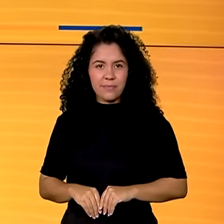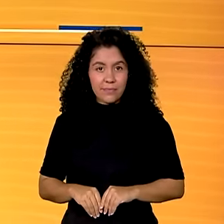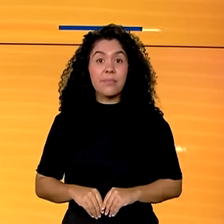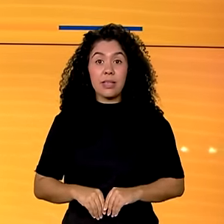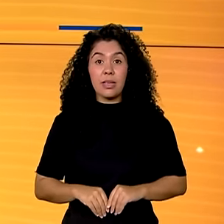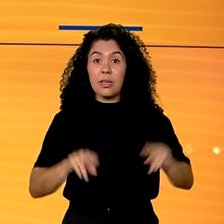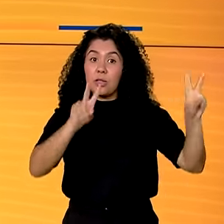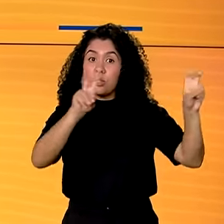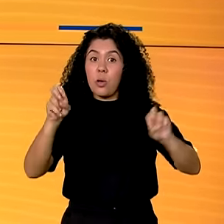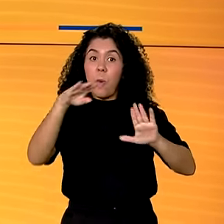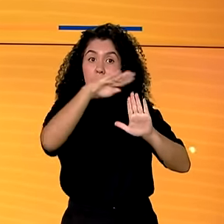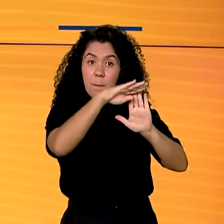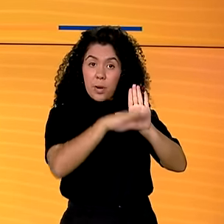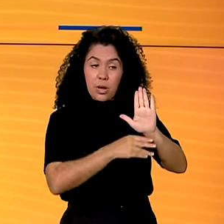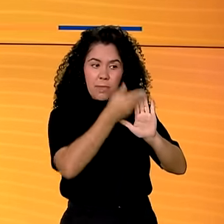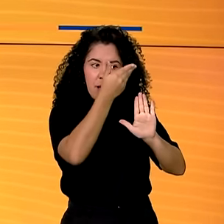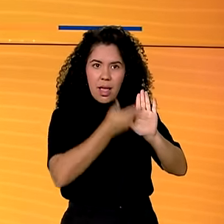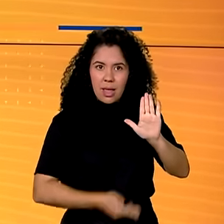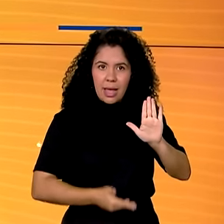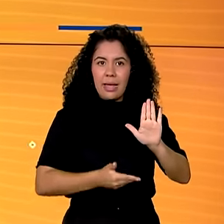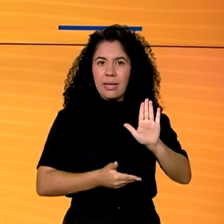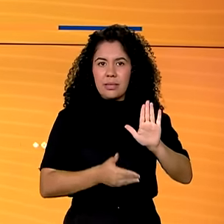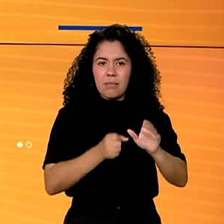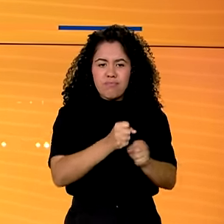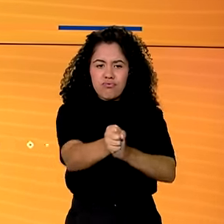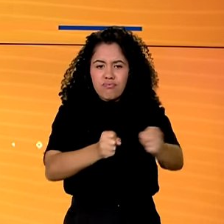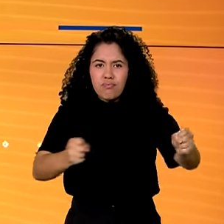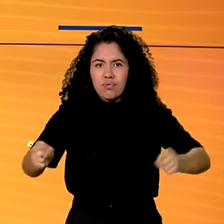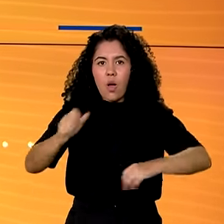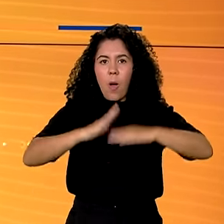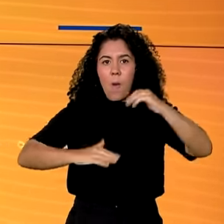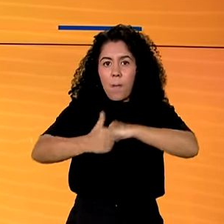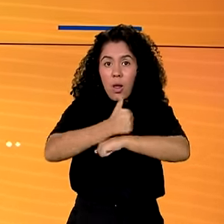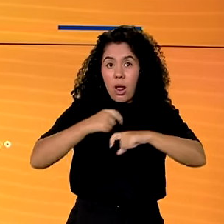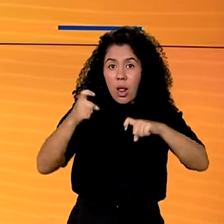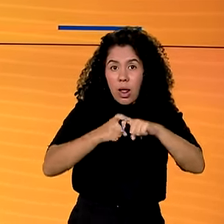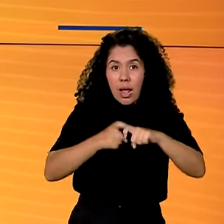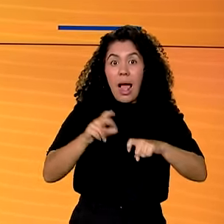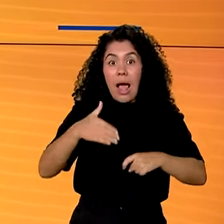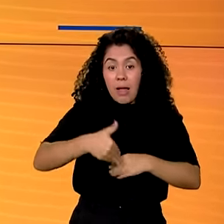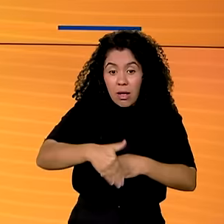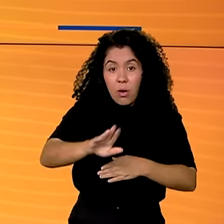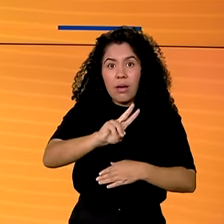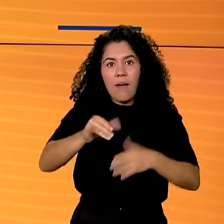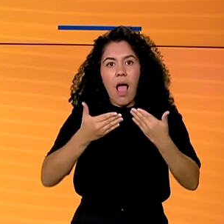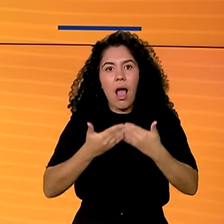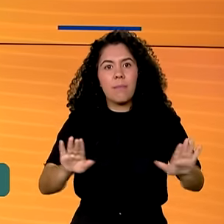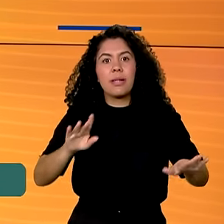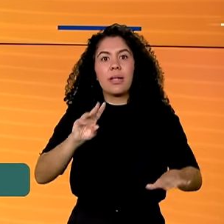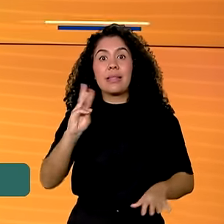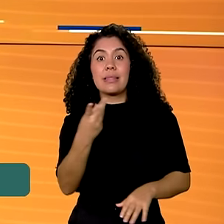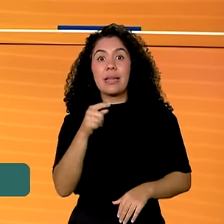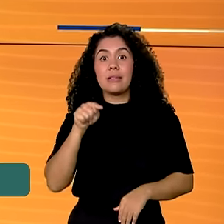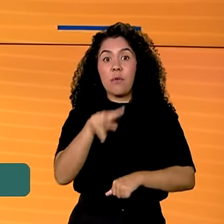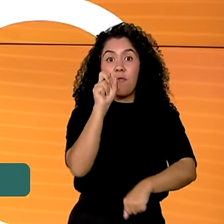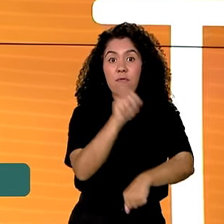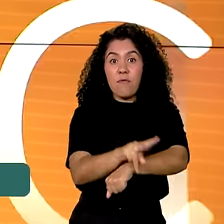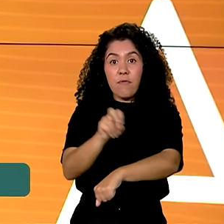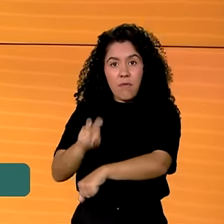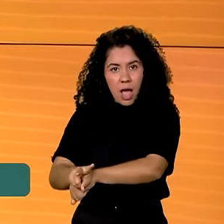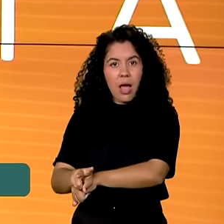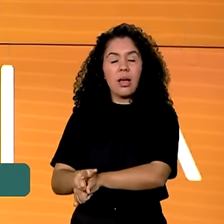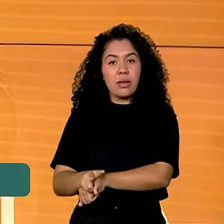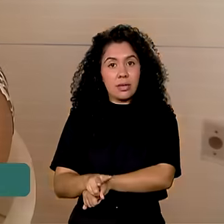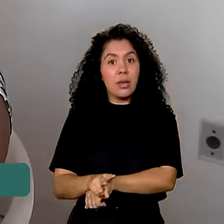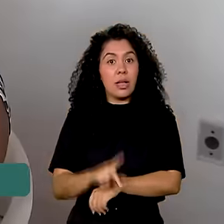O programa Mais Médicos vai abrir mais de 3 mil vagas para assistência à saúde no país. E tem